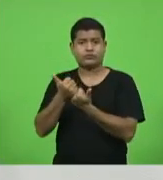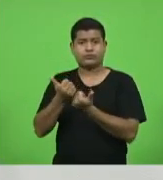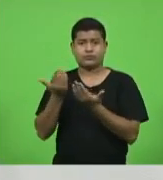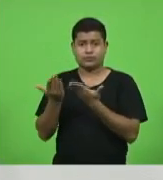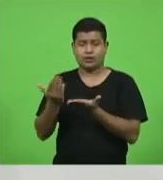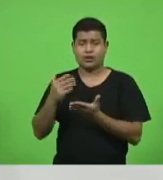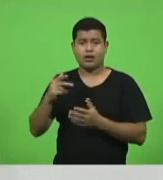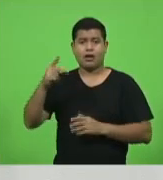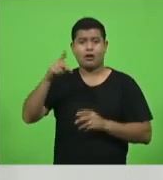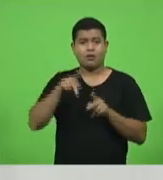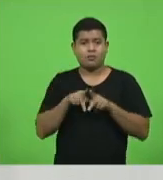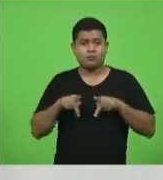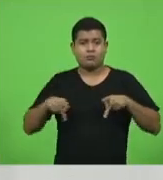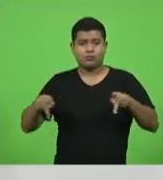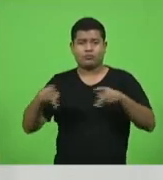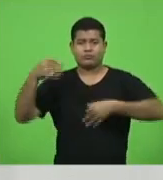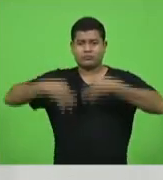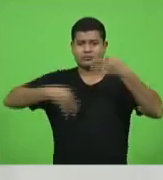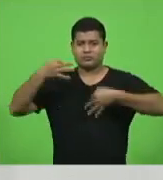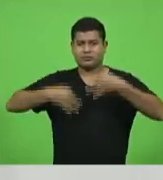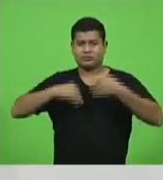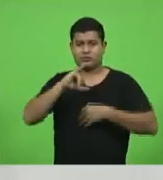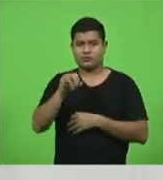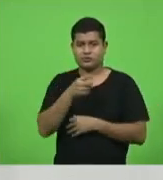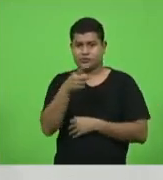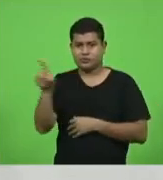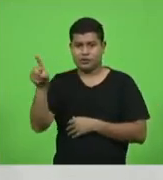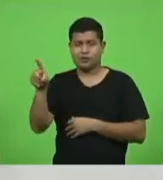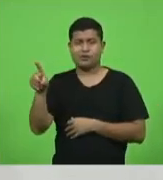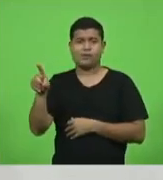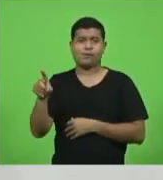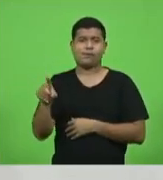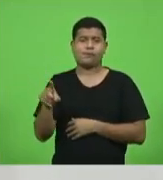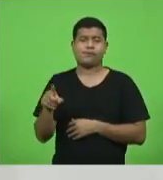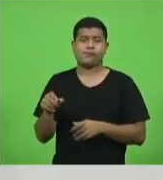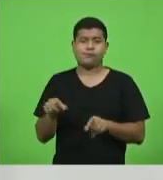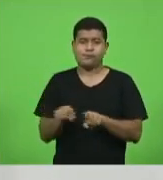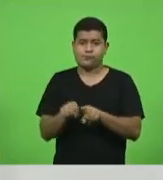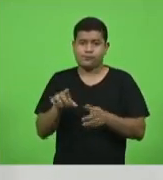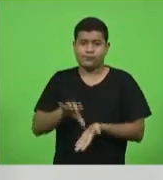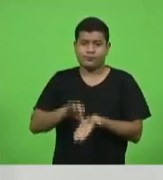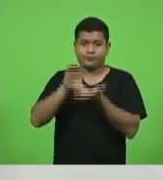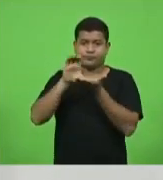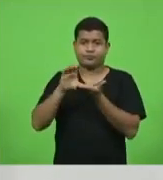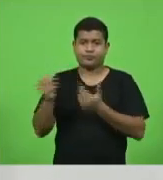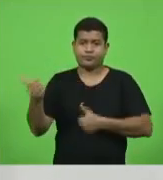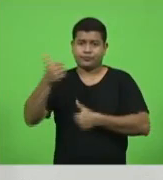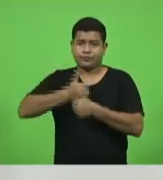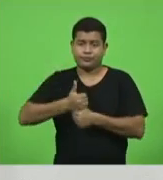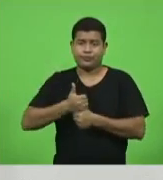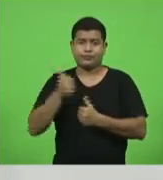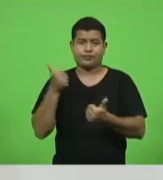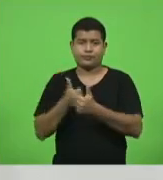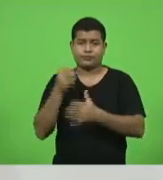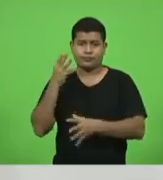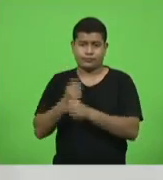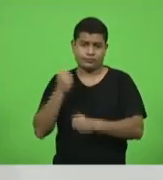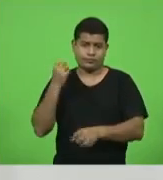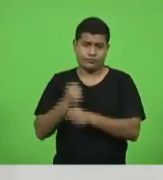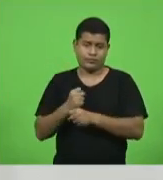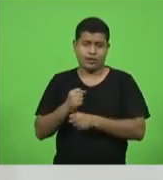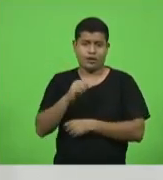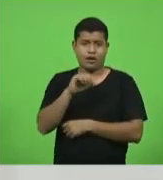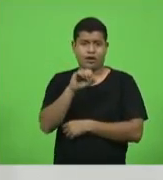promotor de justiça, João Luiz de Carvalho Bottega, conselheiro do substituto do Tribunal de Contas, doutor Gerson